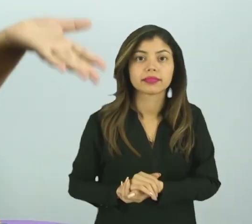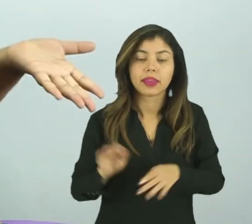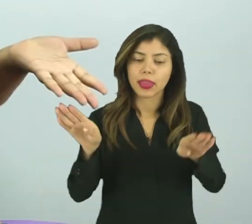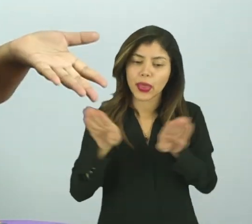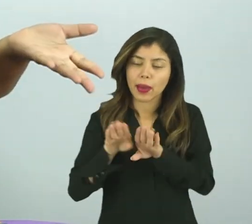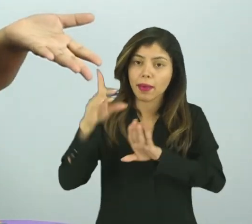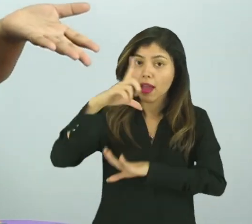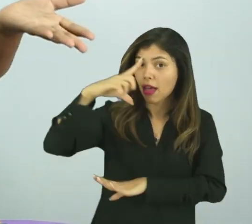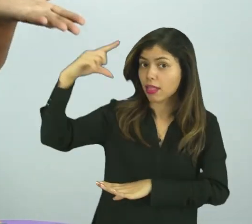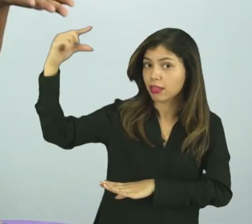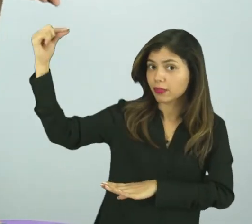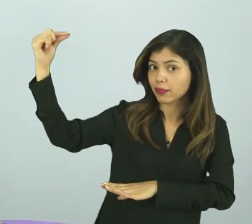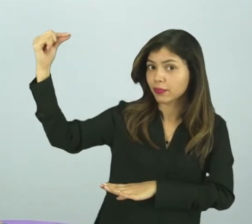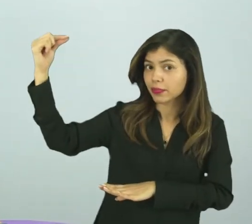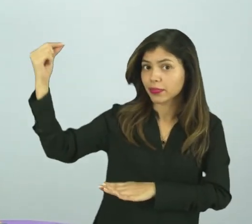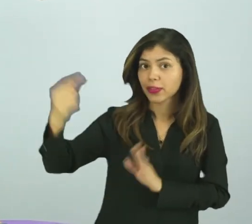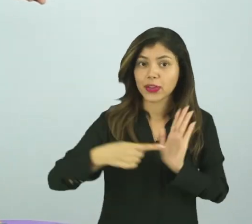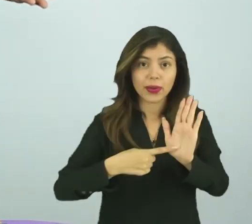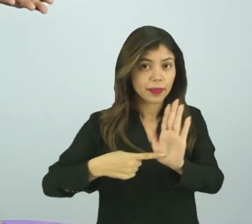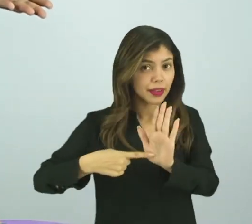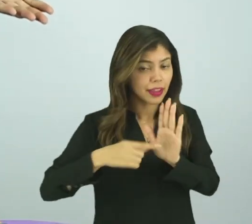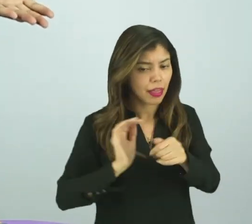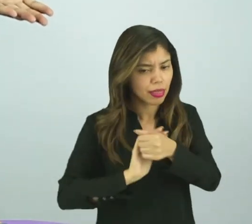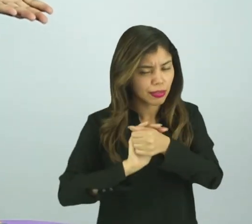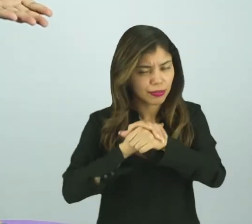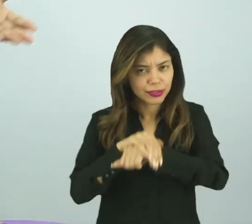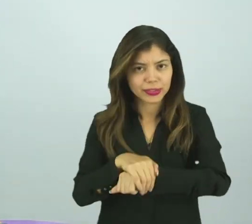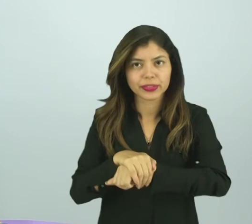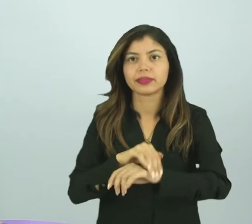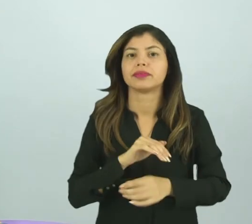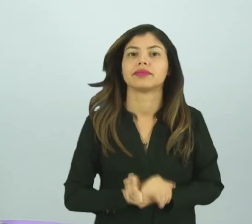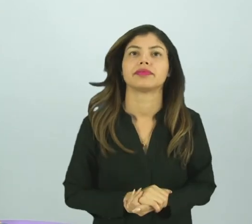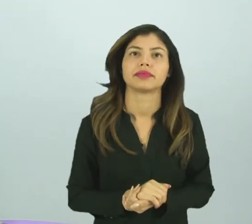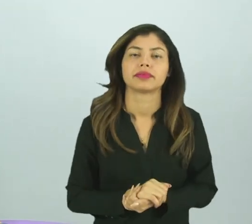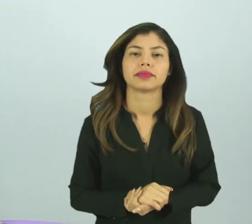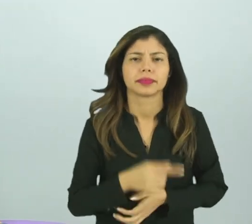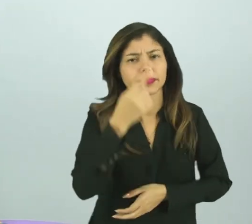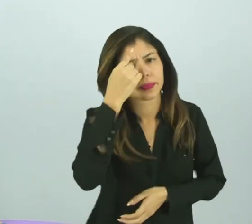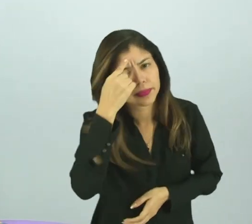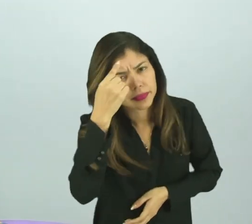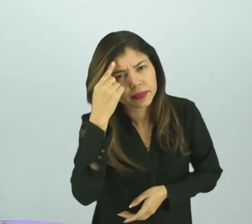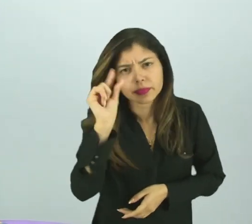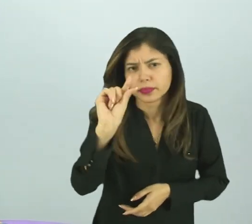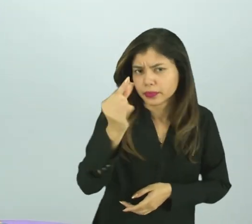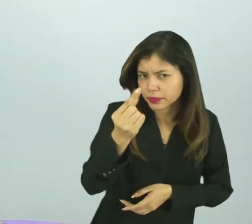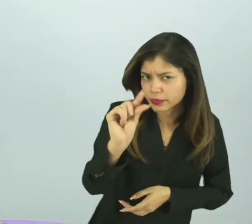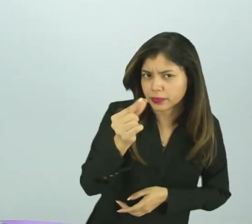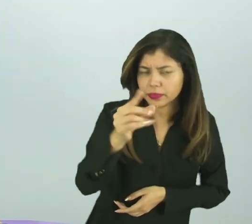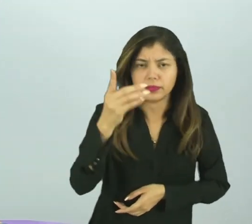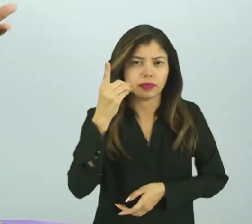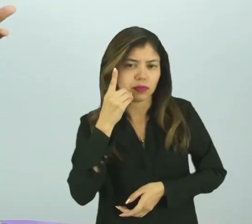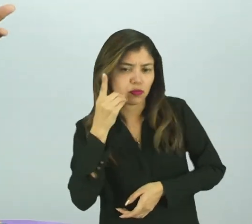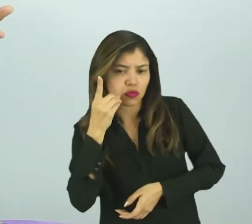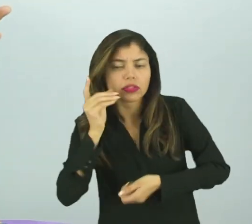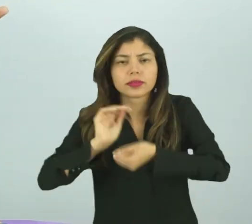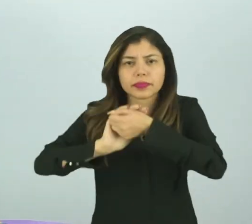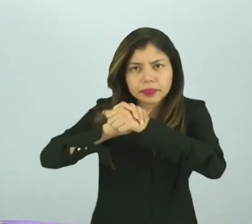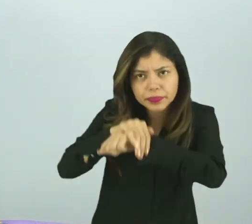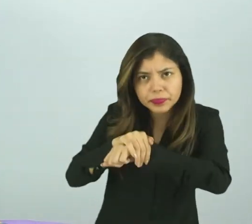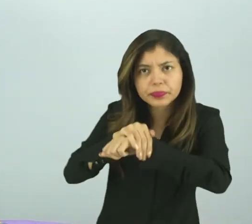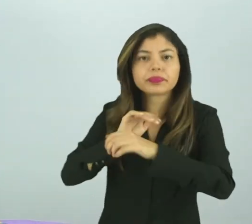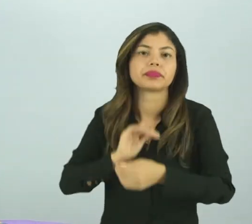a lua que representa a noite. E aí pensando um pouco sobre os dias e as noites,